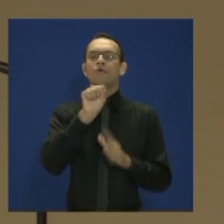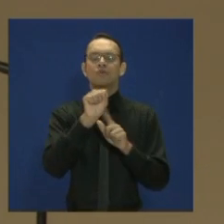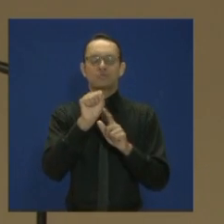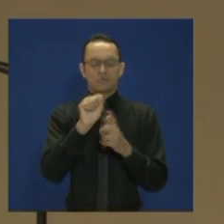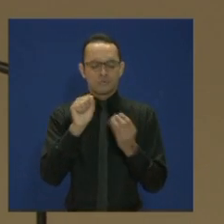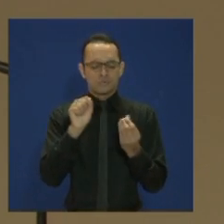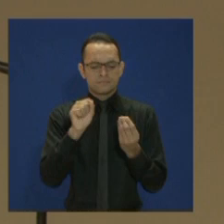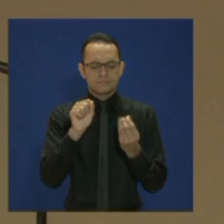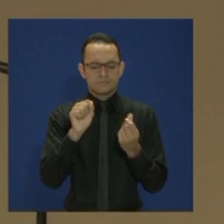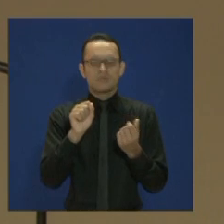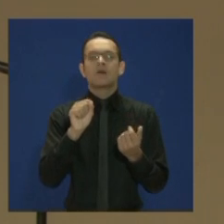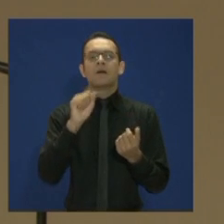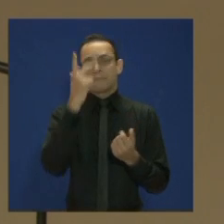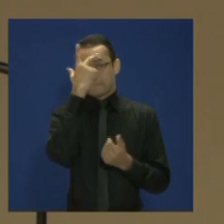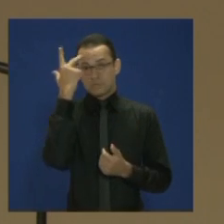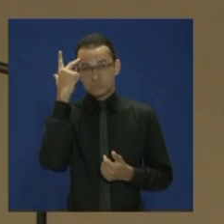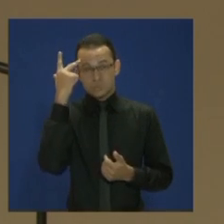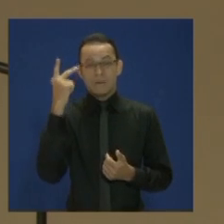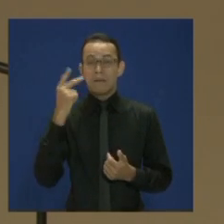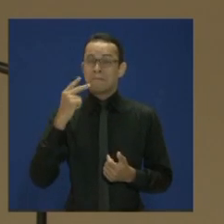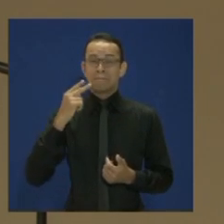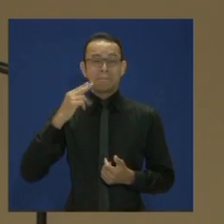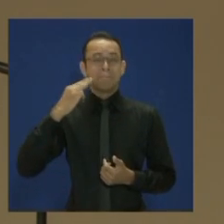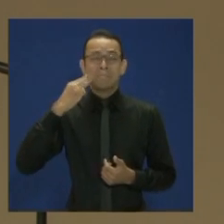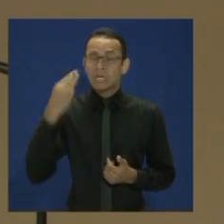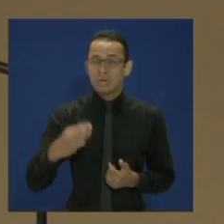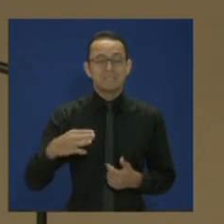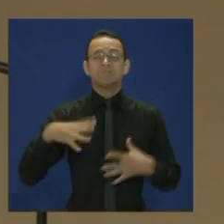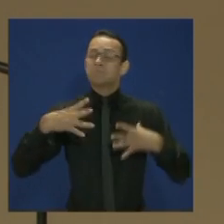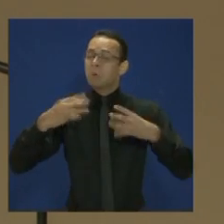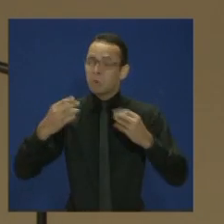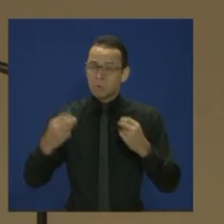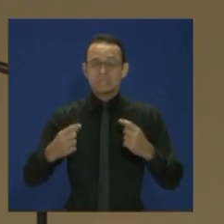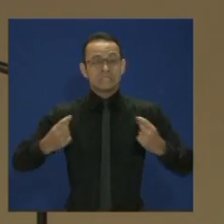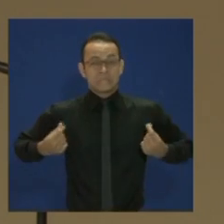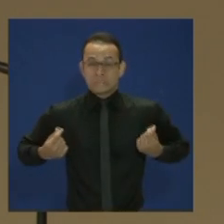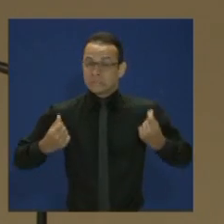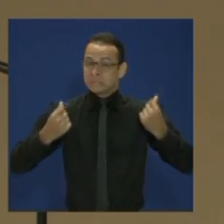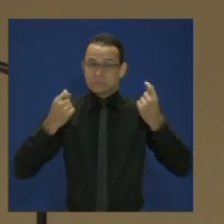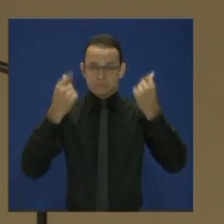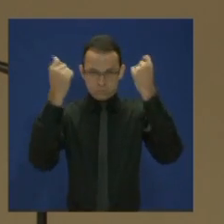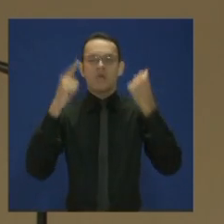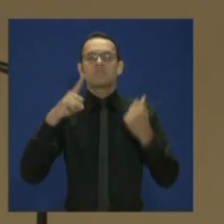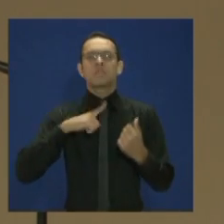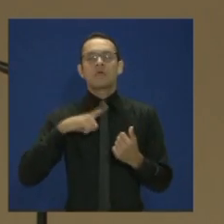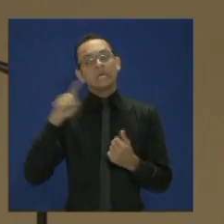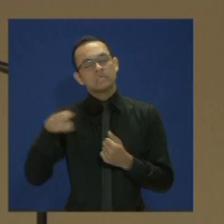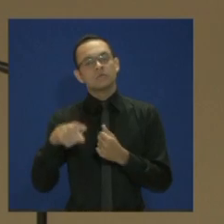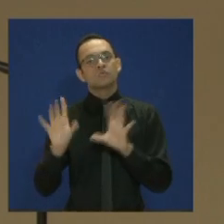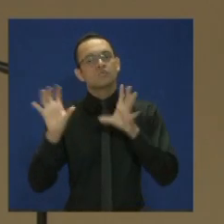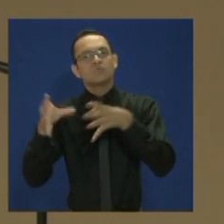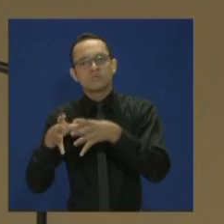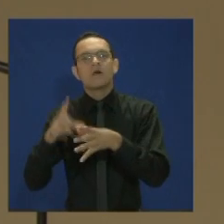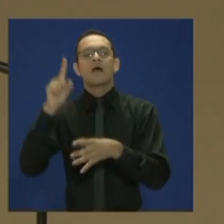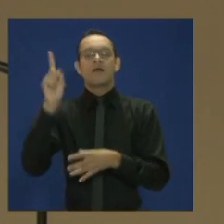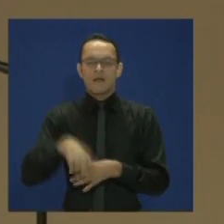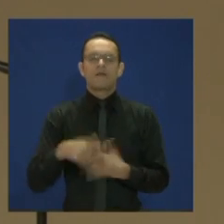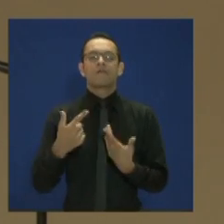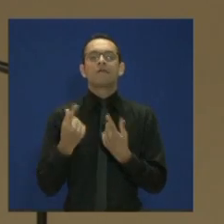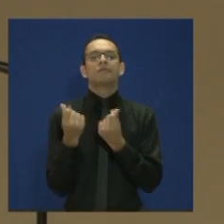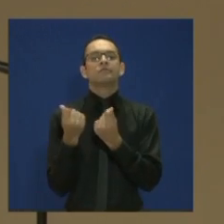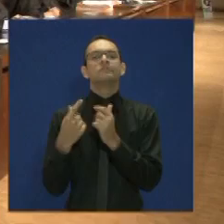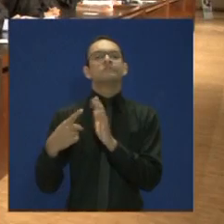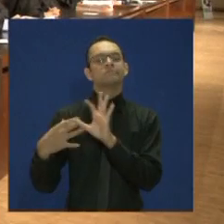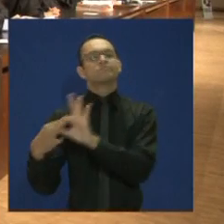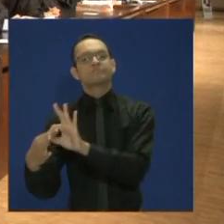multimilionários, trilhardários, que detêm um patrimônio que é equivalente